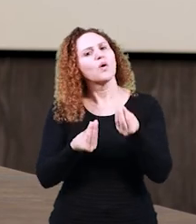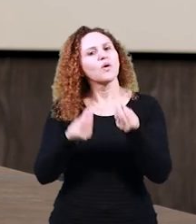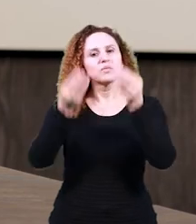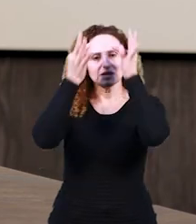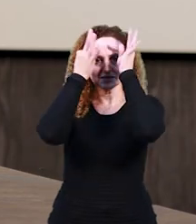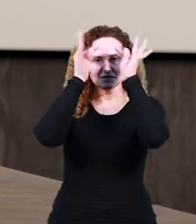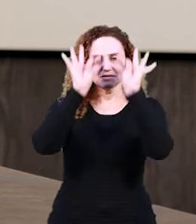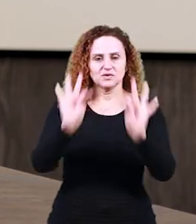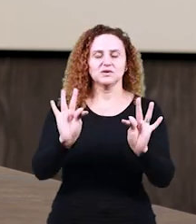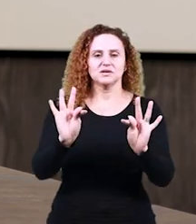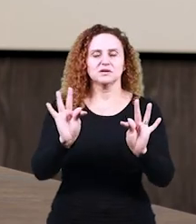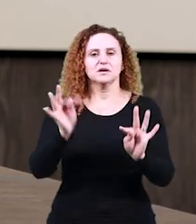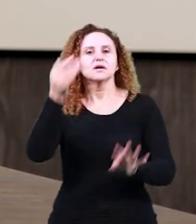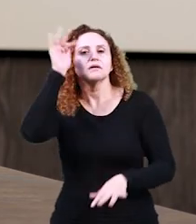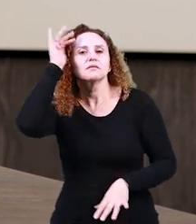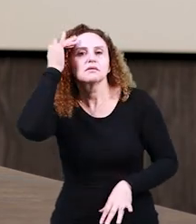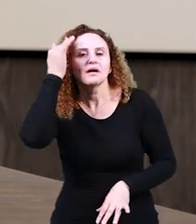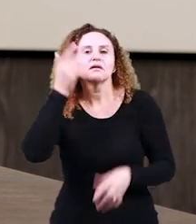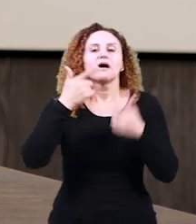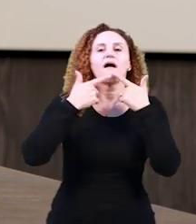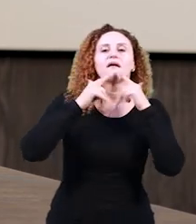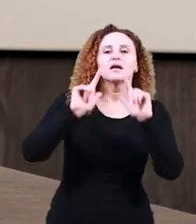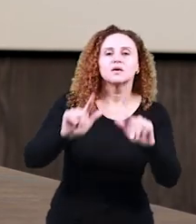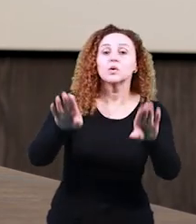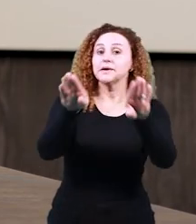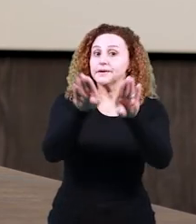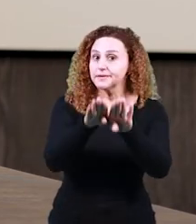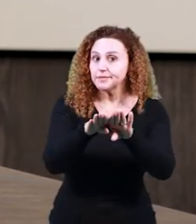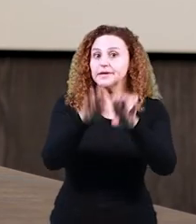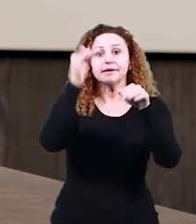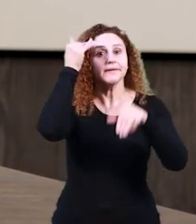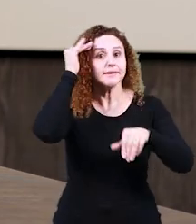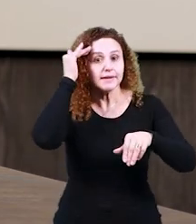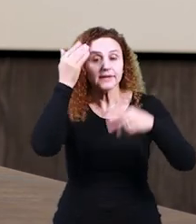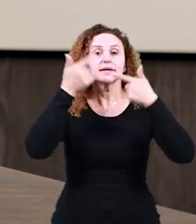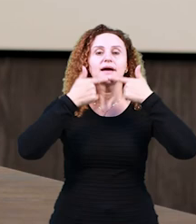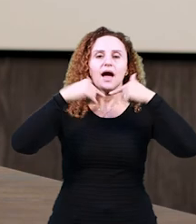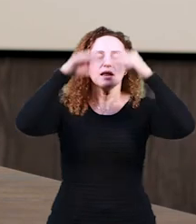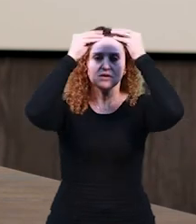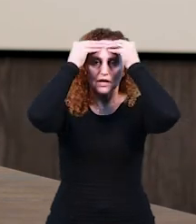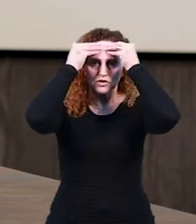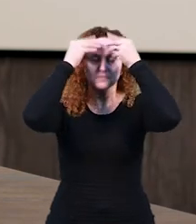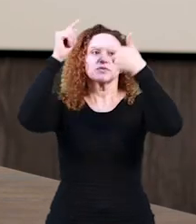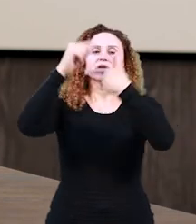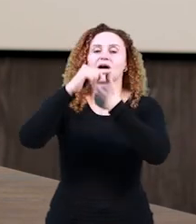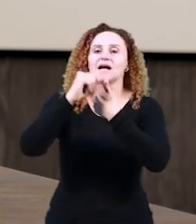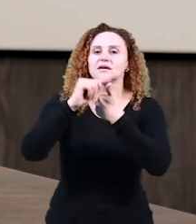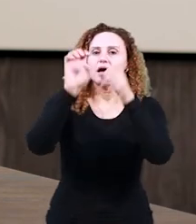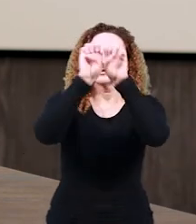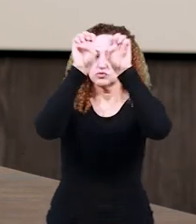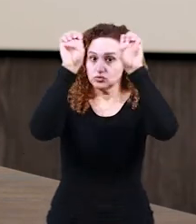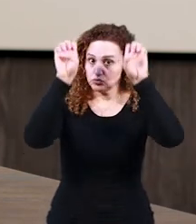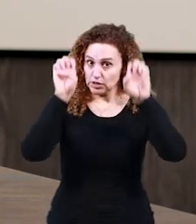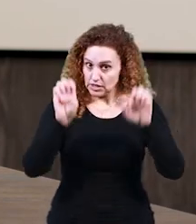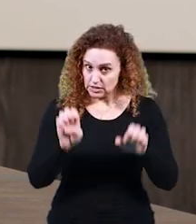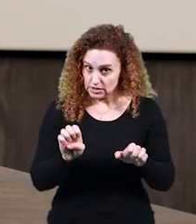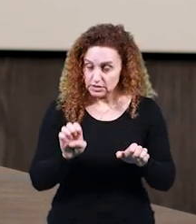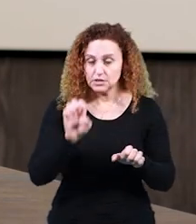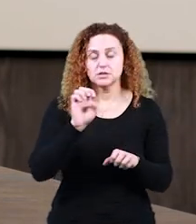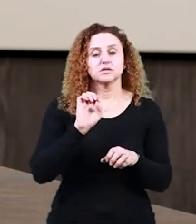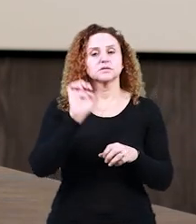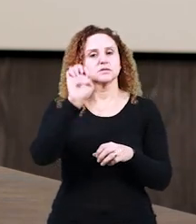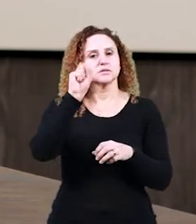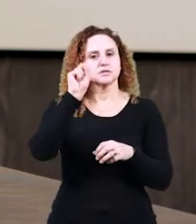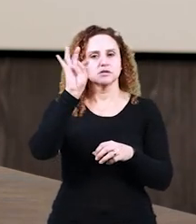linguísticas compreende a língua e a linguagem, né? Então, começamos pelo estruturalismo, e aí eu já falei no